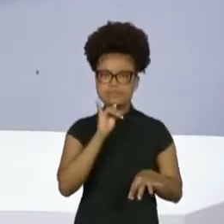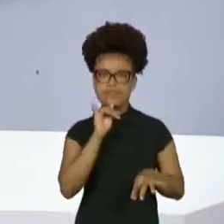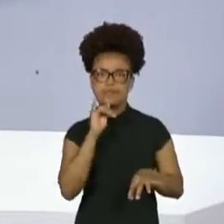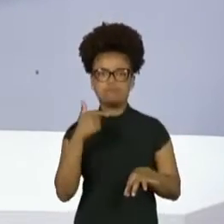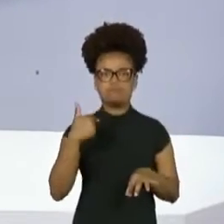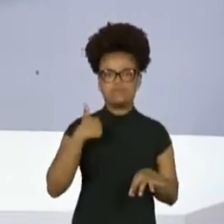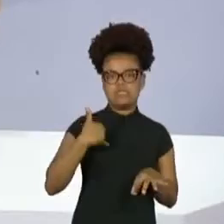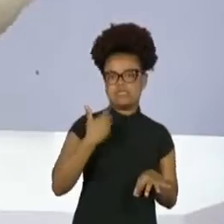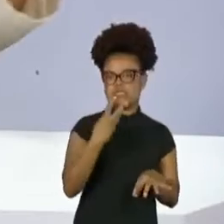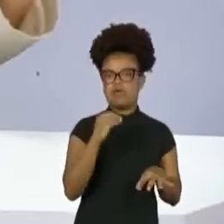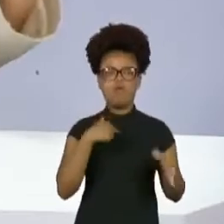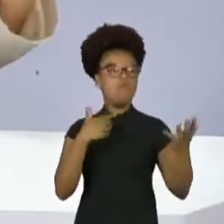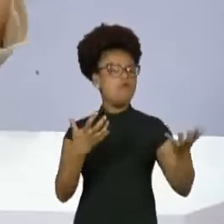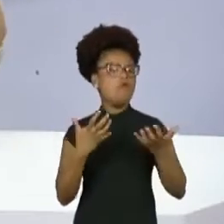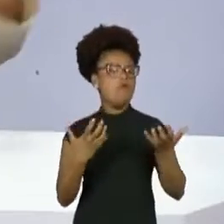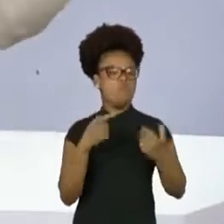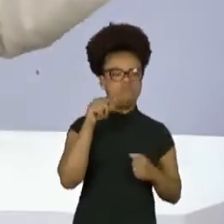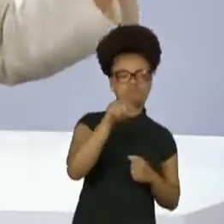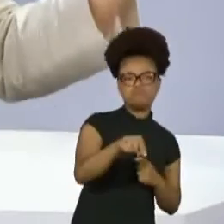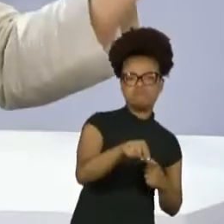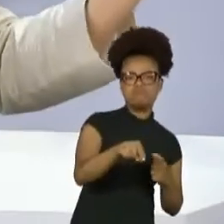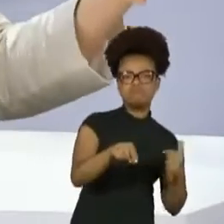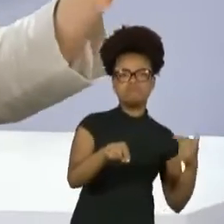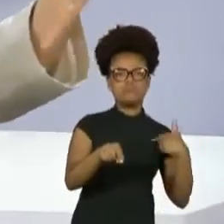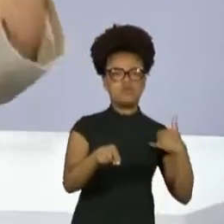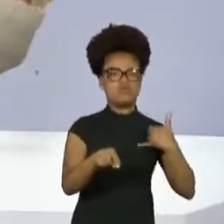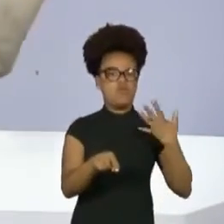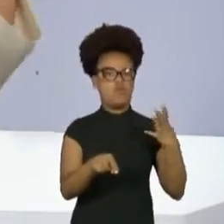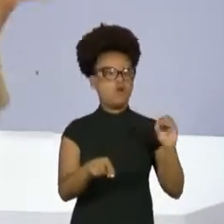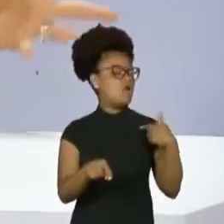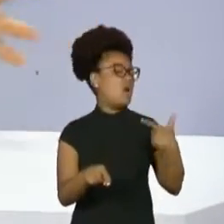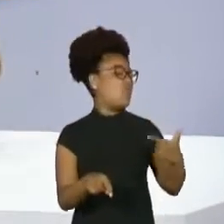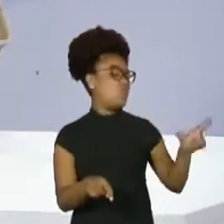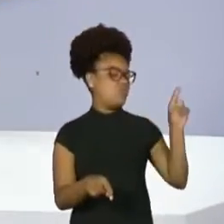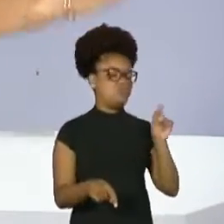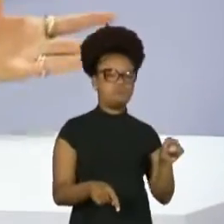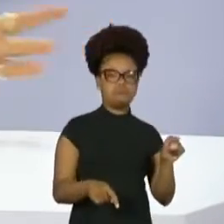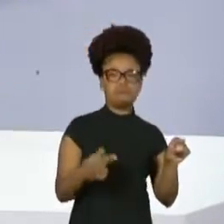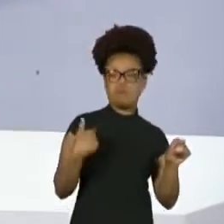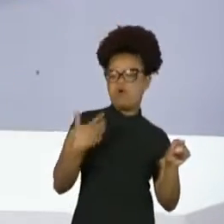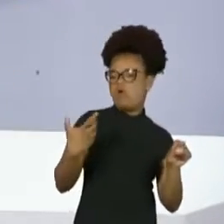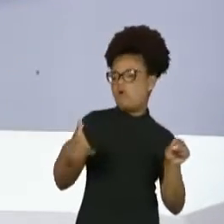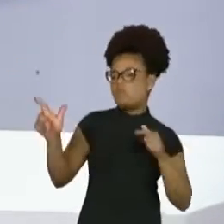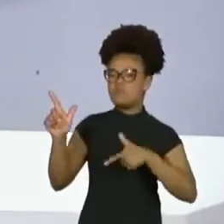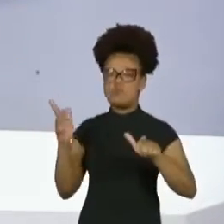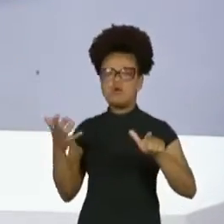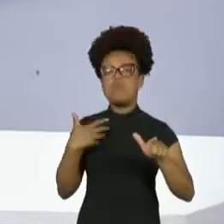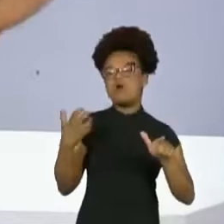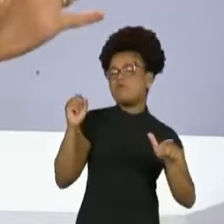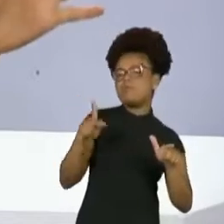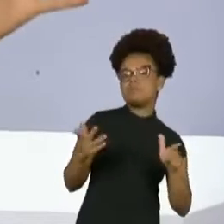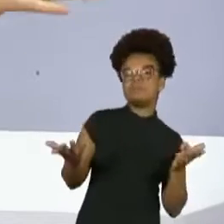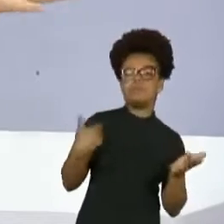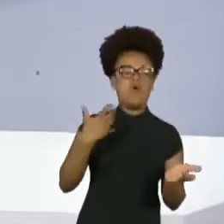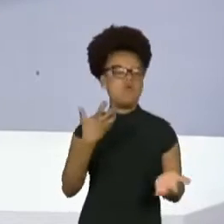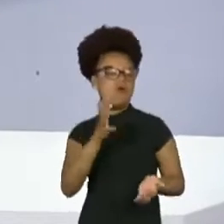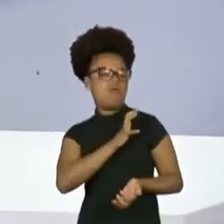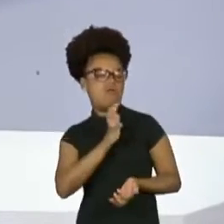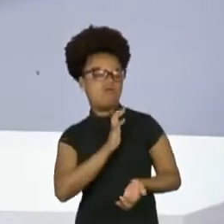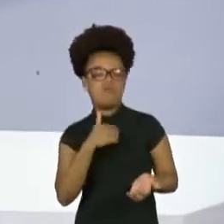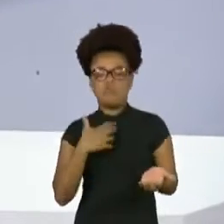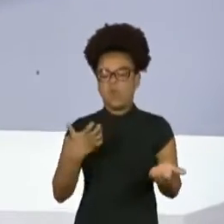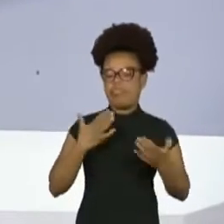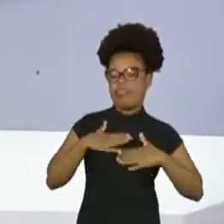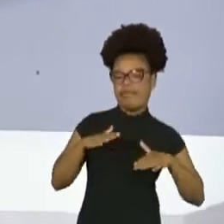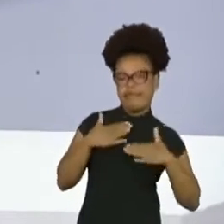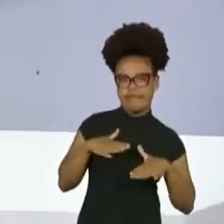tal coisa. quero com 40, com 50 eu quero me aposentar. está com dinheiro suficiente para viver minha aposentadoria tranquilão. Então,